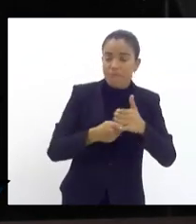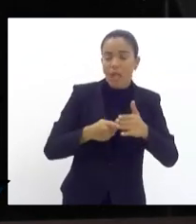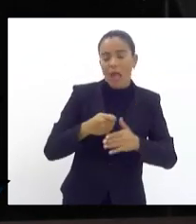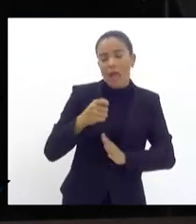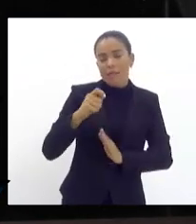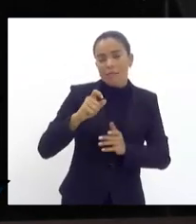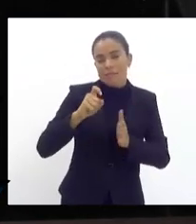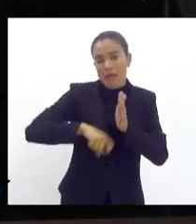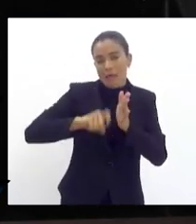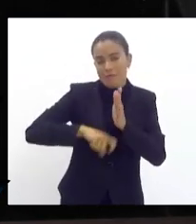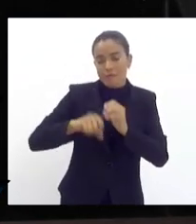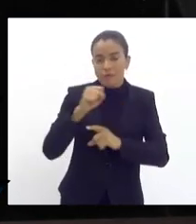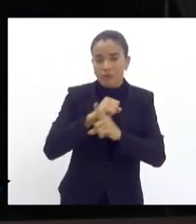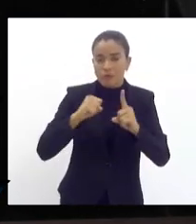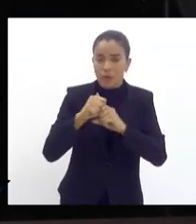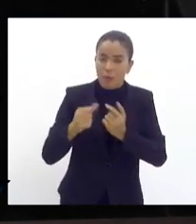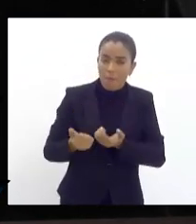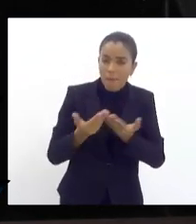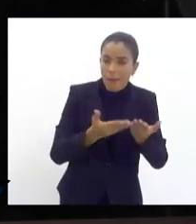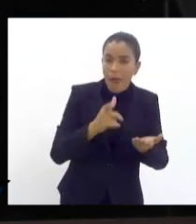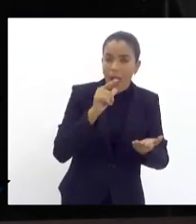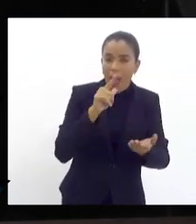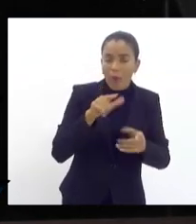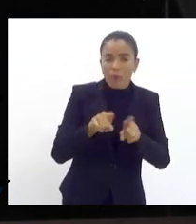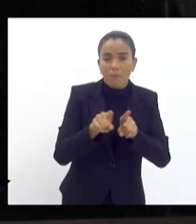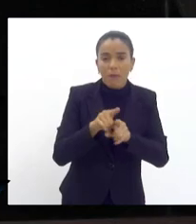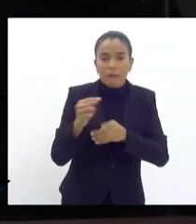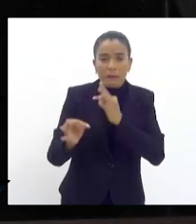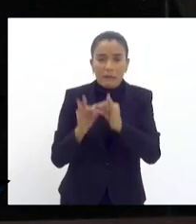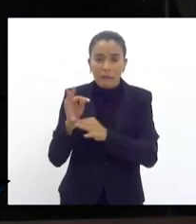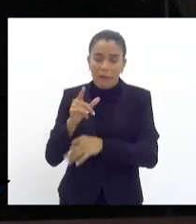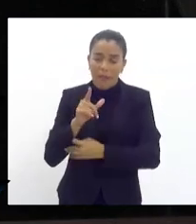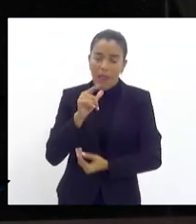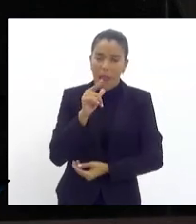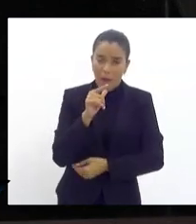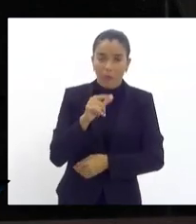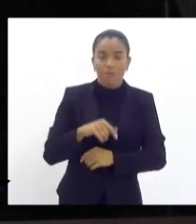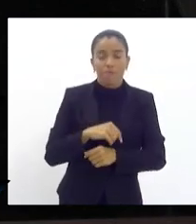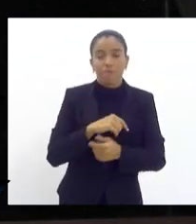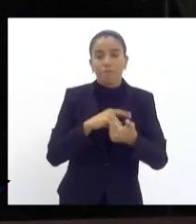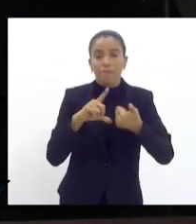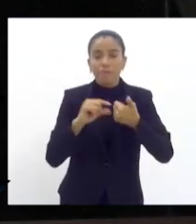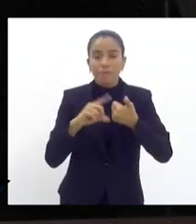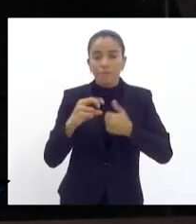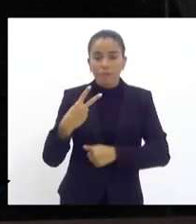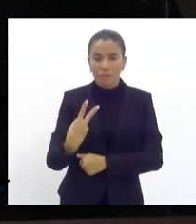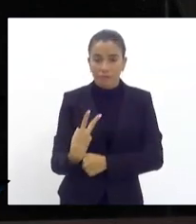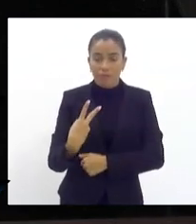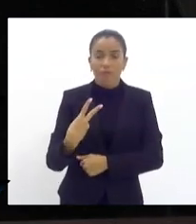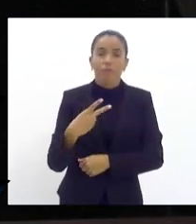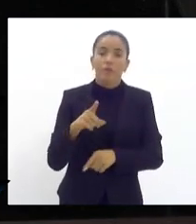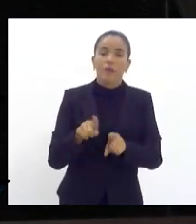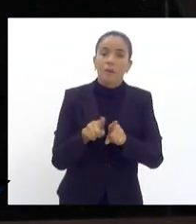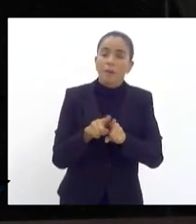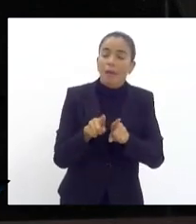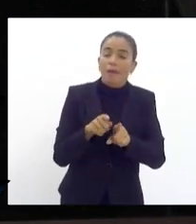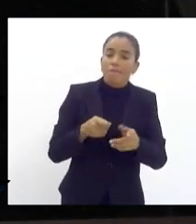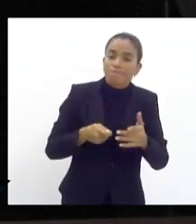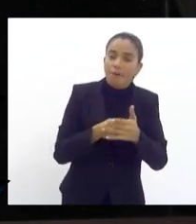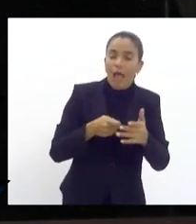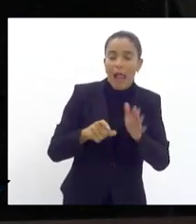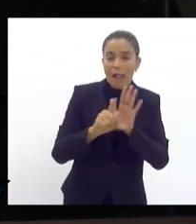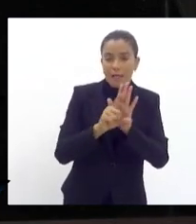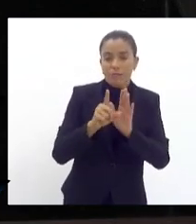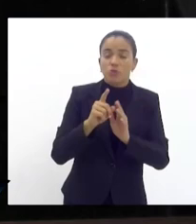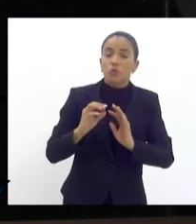serviço de fornecimento de água e manutenção da rede de esgoto sanitário no estado do Rio de artigo 2 inclui sinais de determinação dessa lei todas as